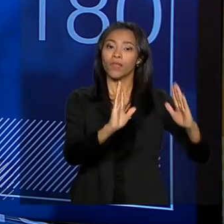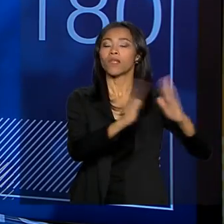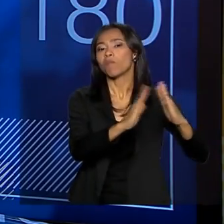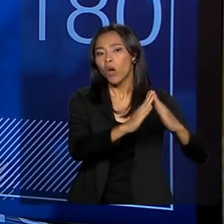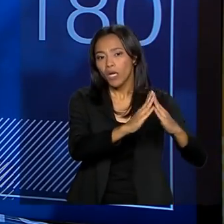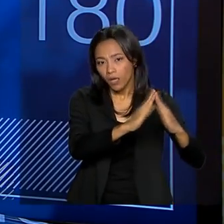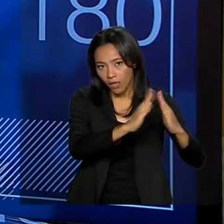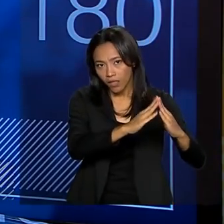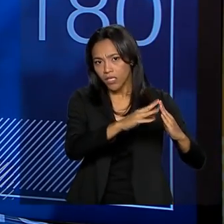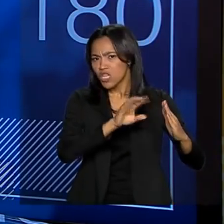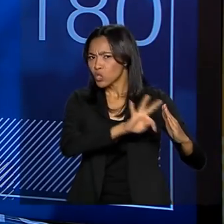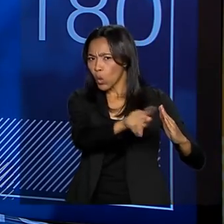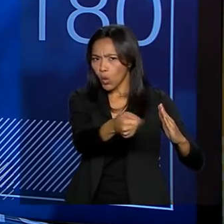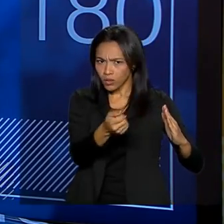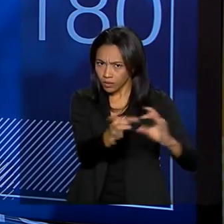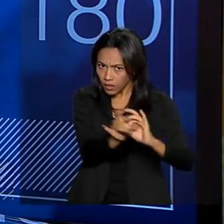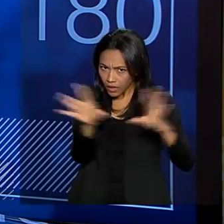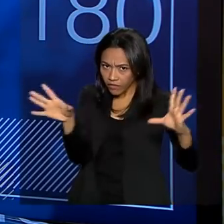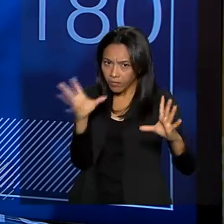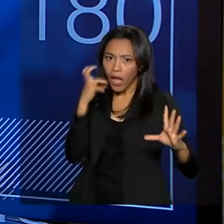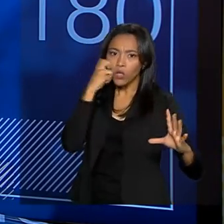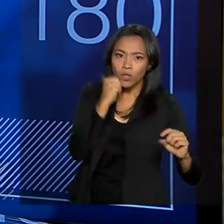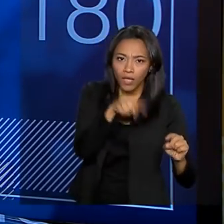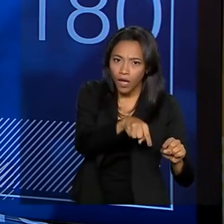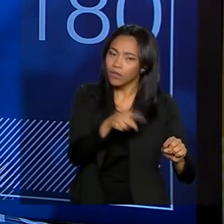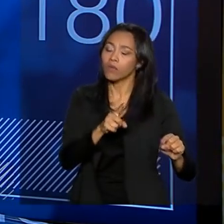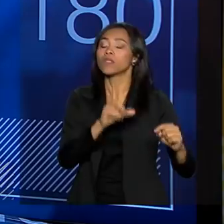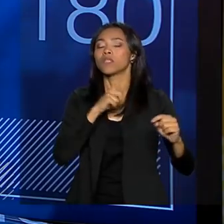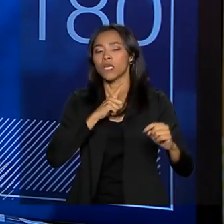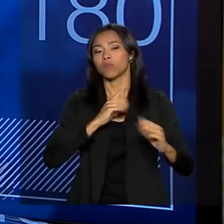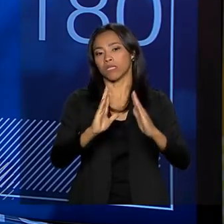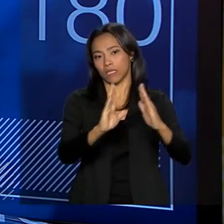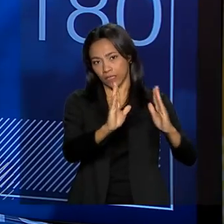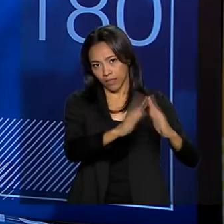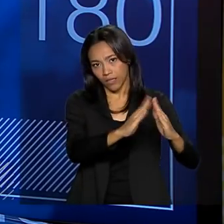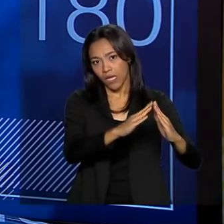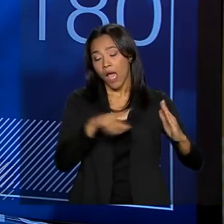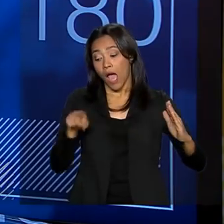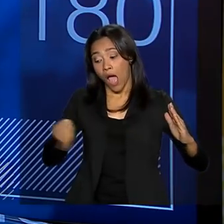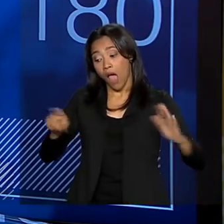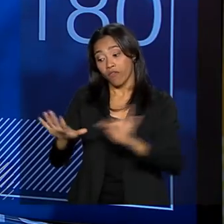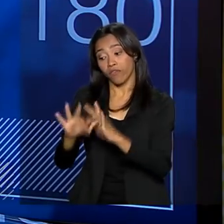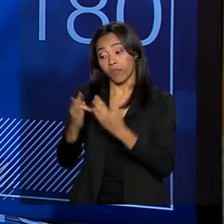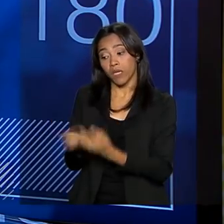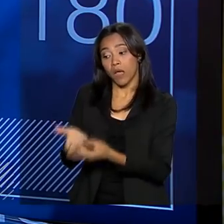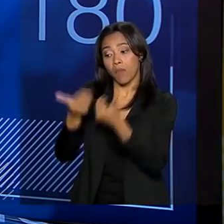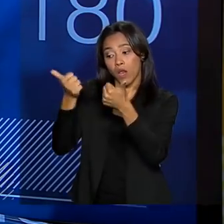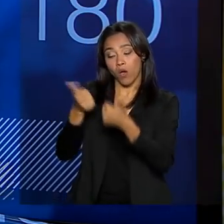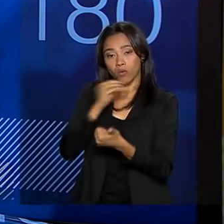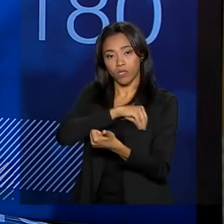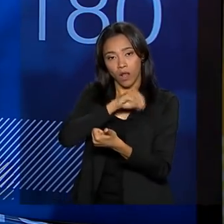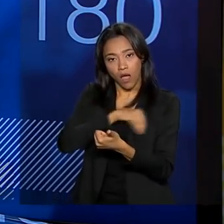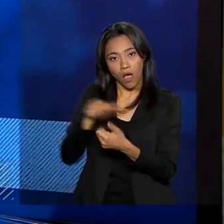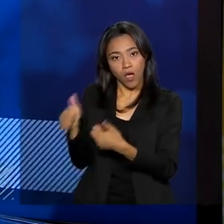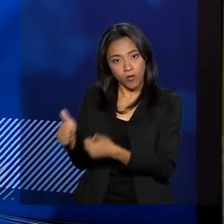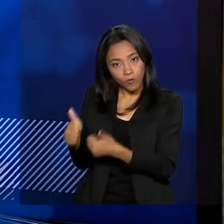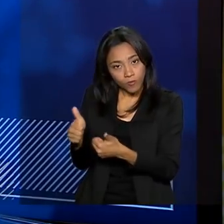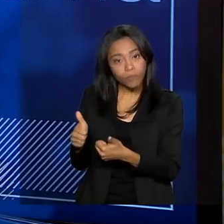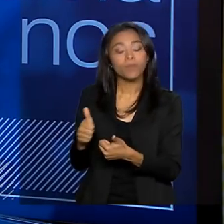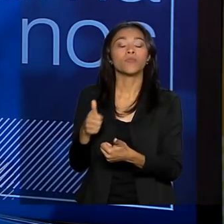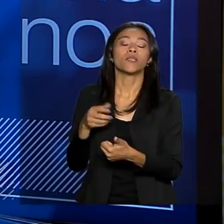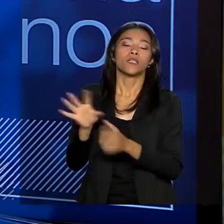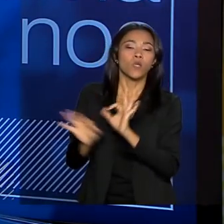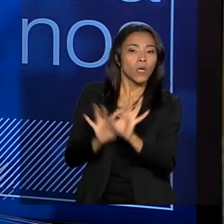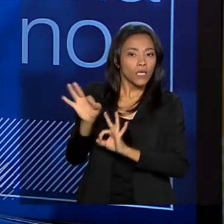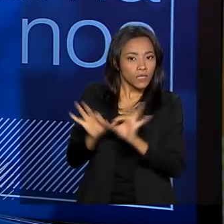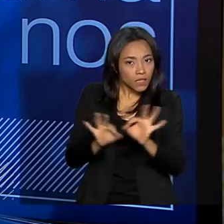disponíveis à adoção. Nós temos crianças abrigadas enquanto a família melhora a sua renda familiar, enquanto a família